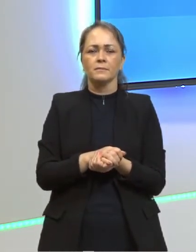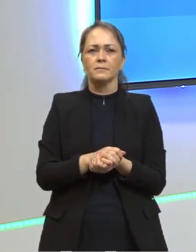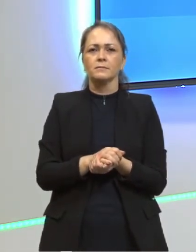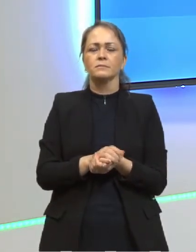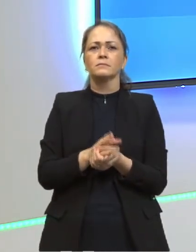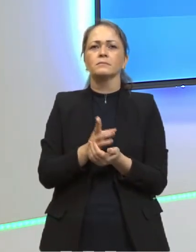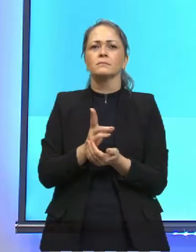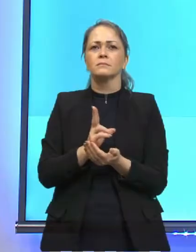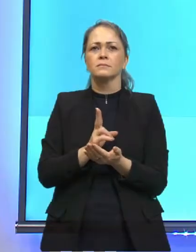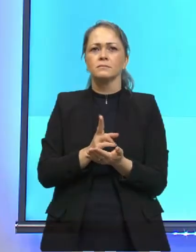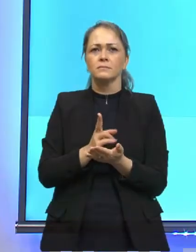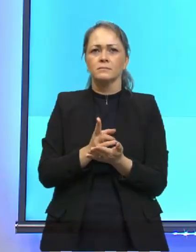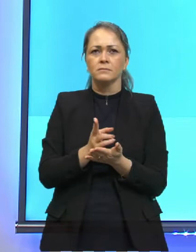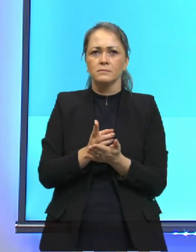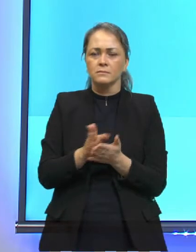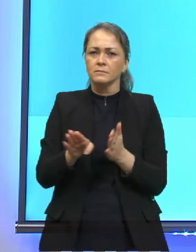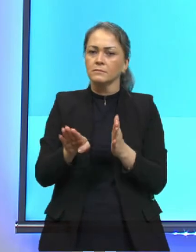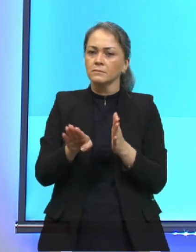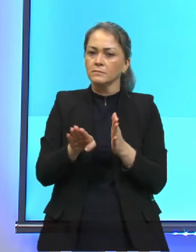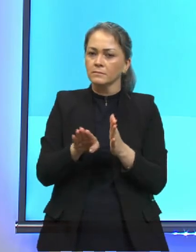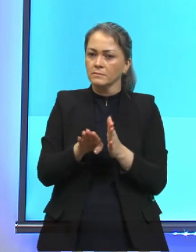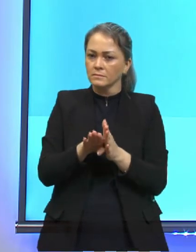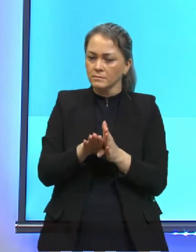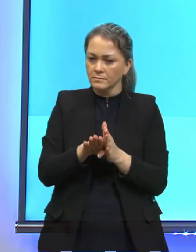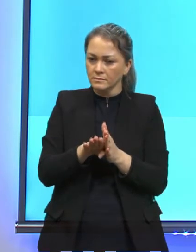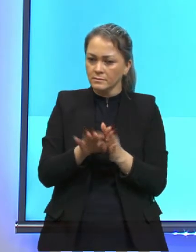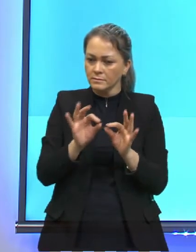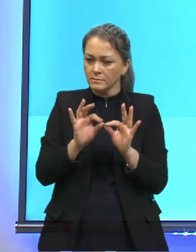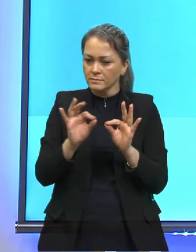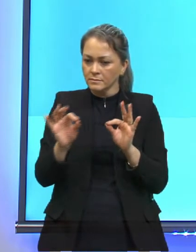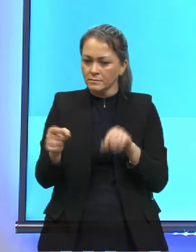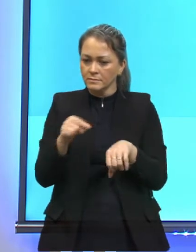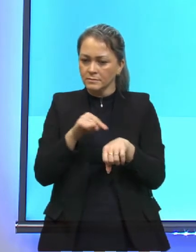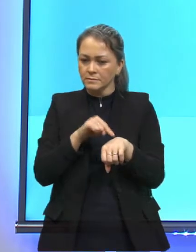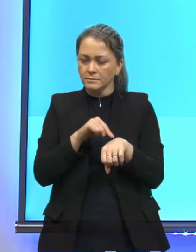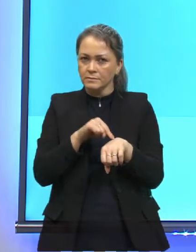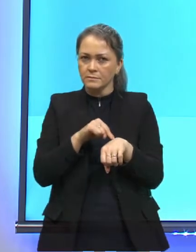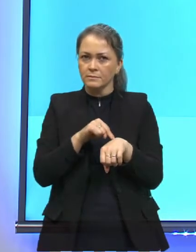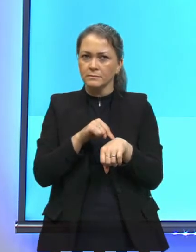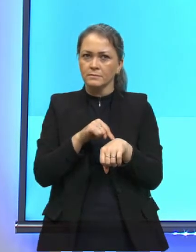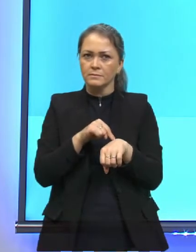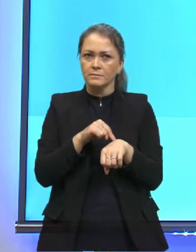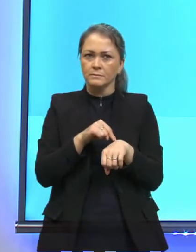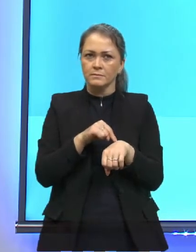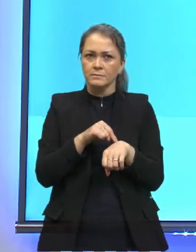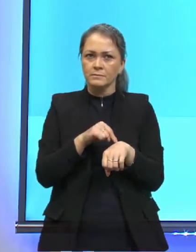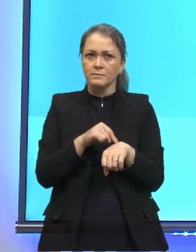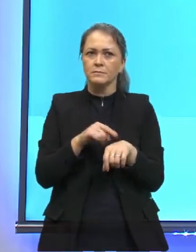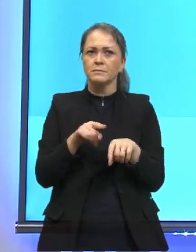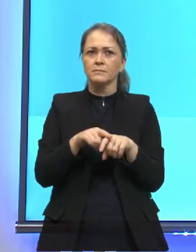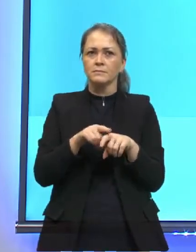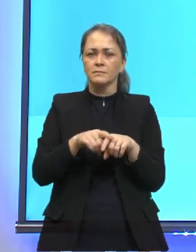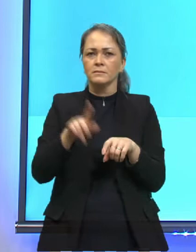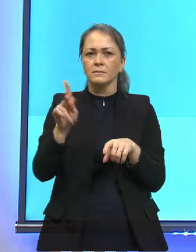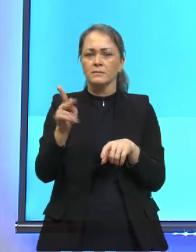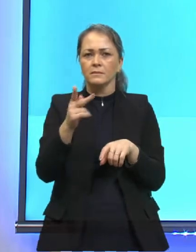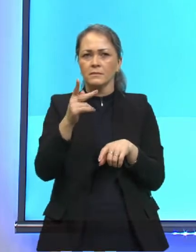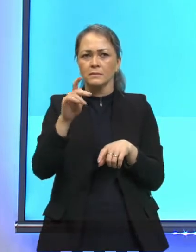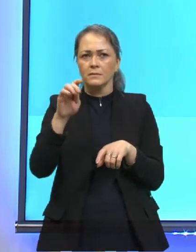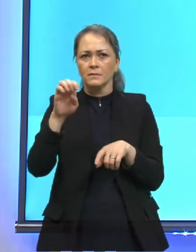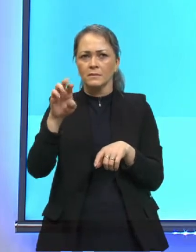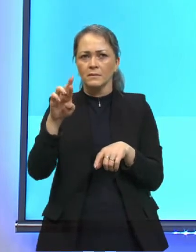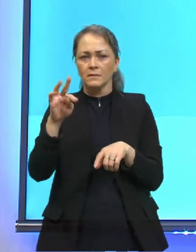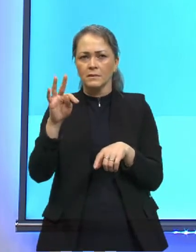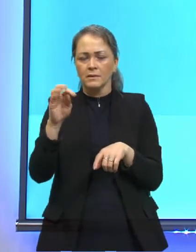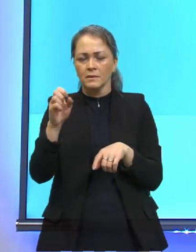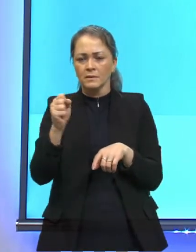começa a chegar aqui em Planck, né? Porque o Hertz também, participante de todas essas